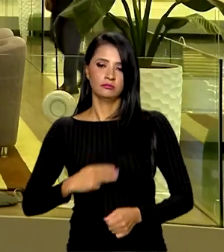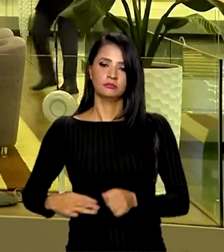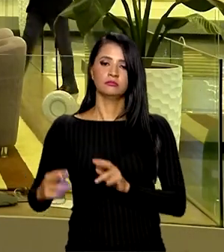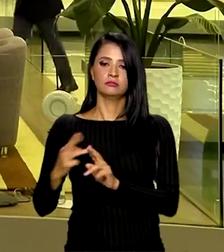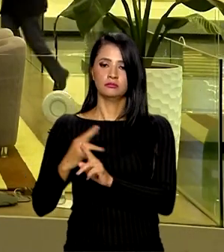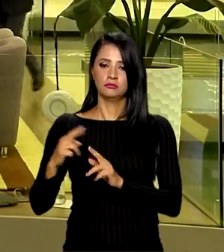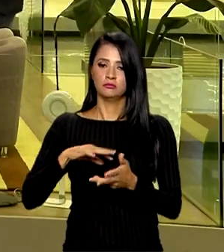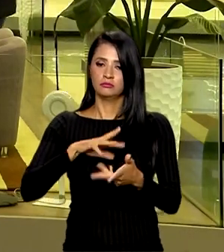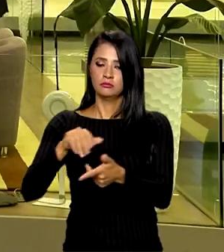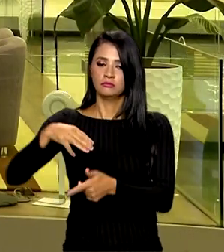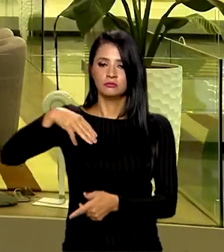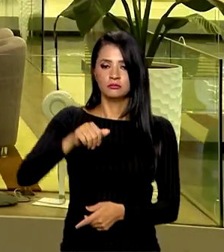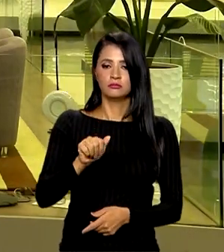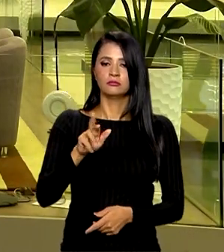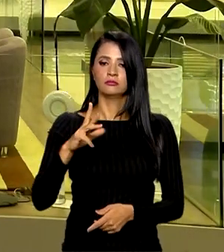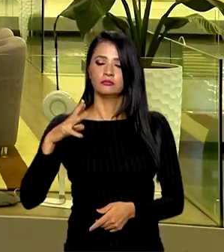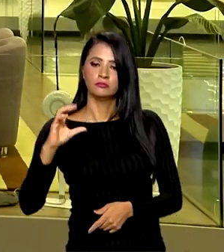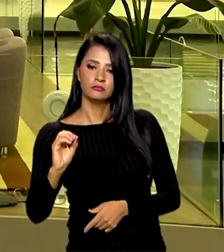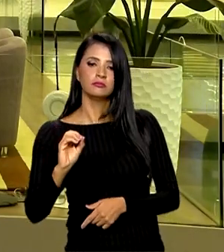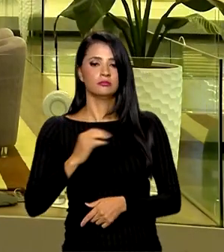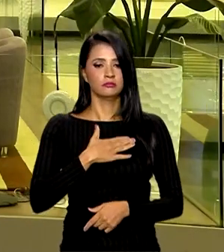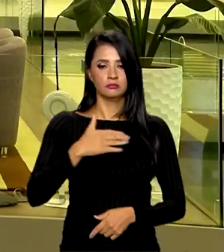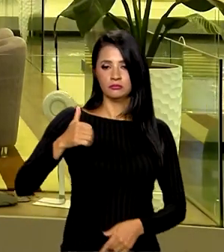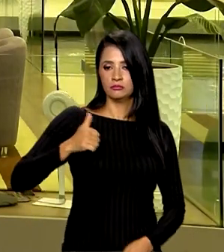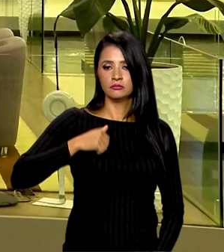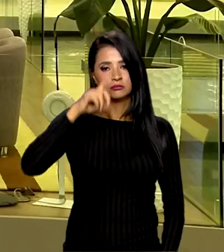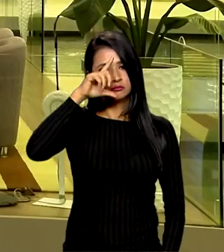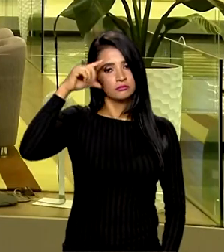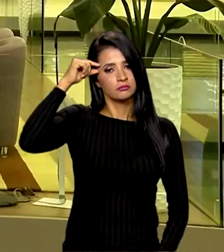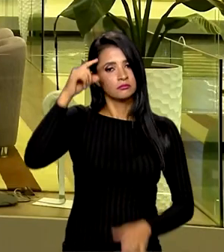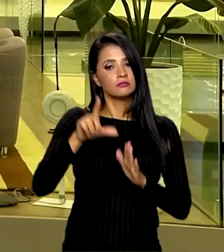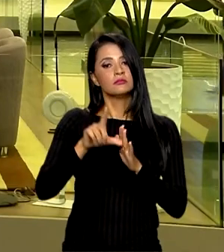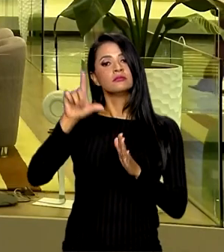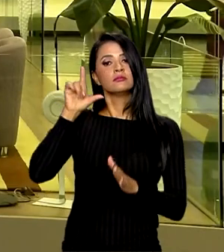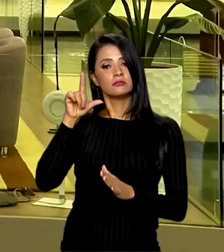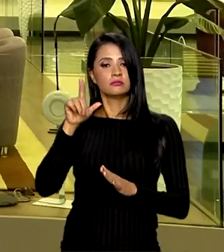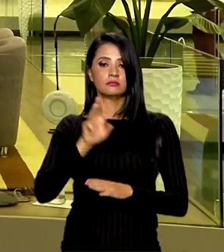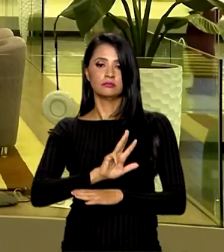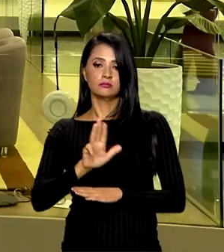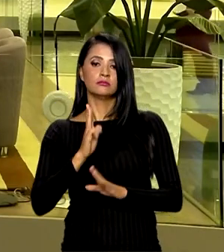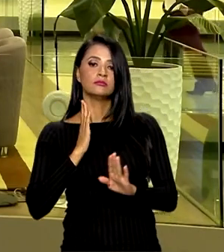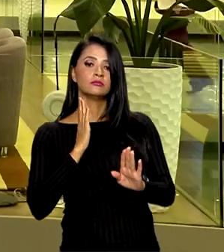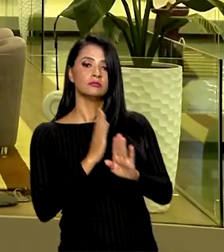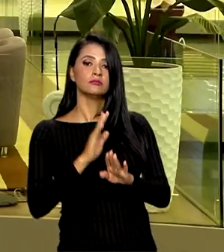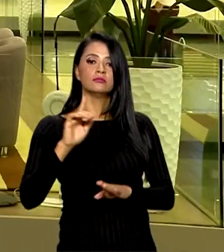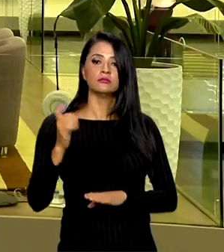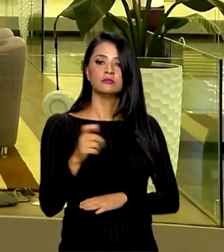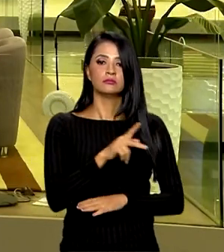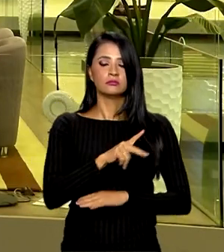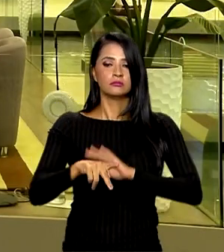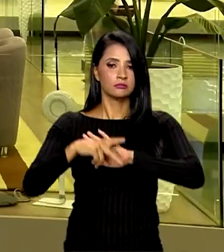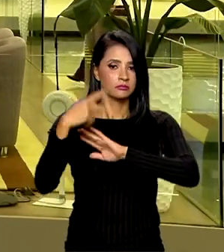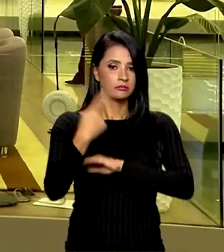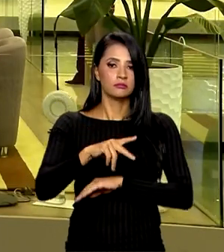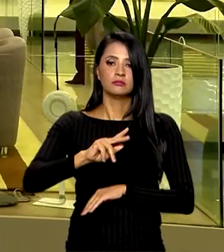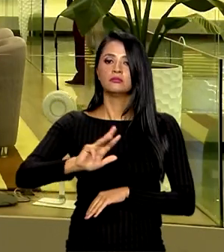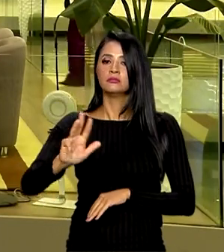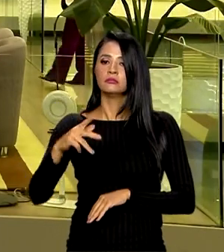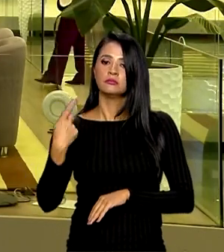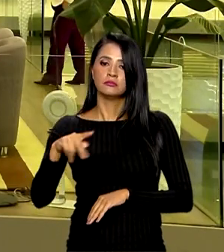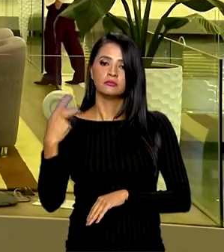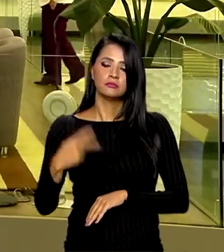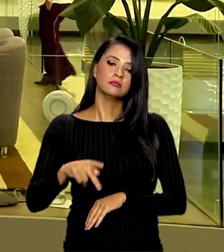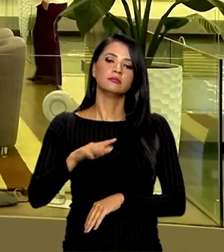Vieira, e da primeira-dama, Jeje da Silva. Mais cedo, Lula se encontrou com o ex-presidente do Paraguai, Fernando Lugo,